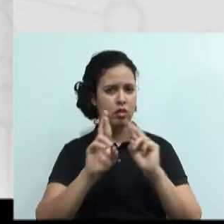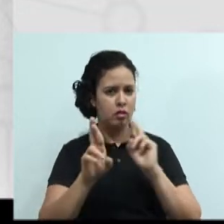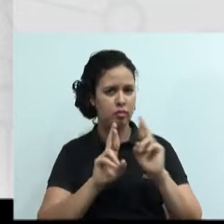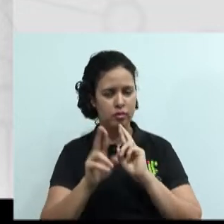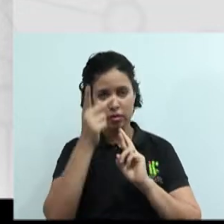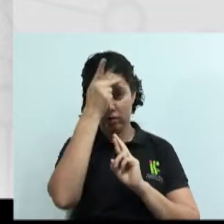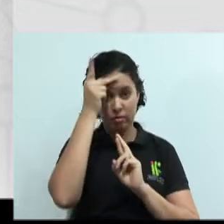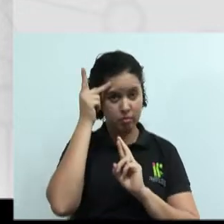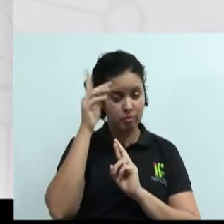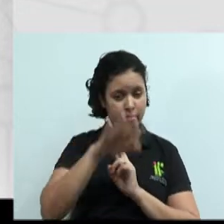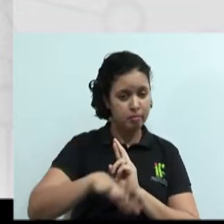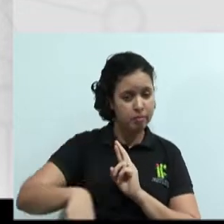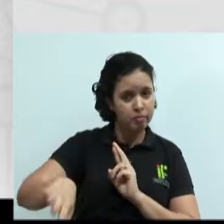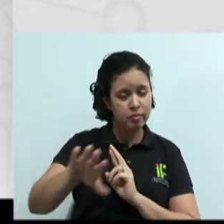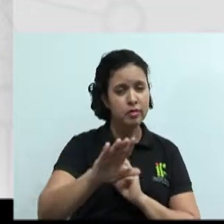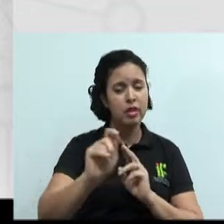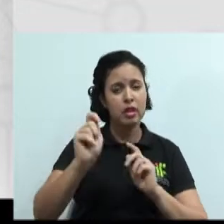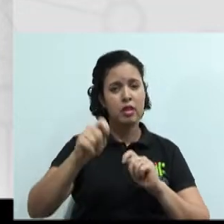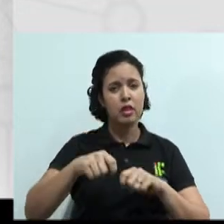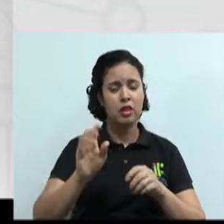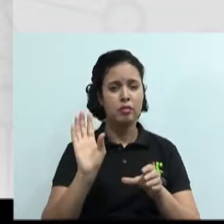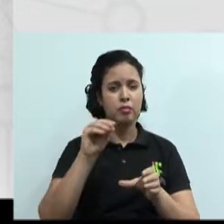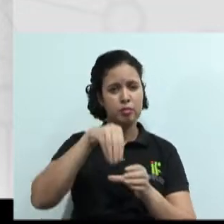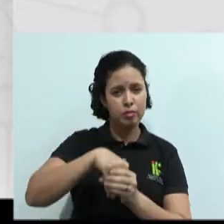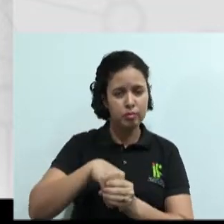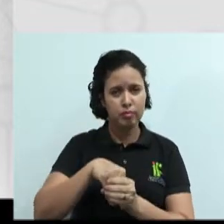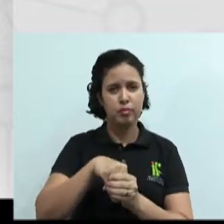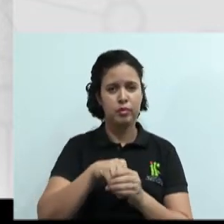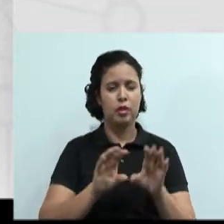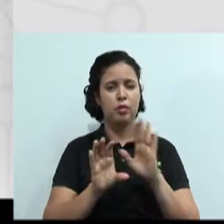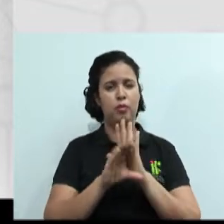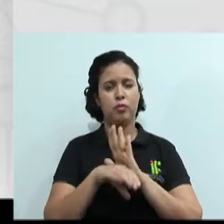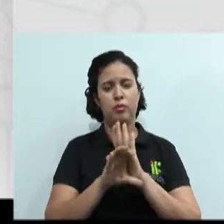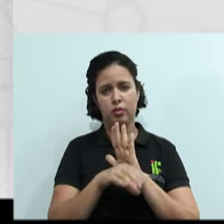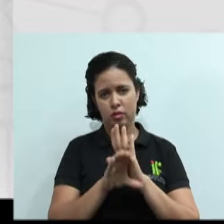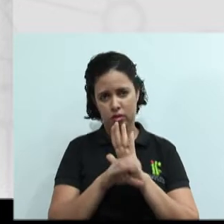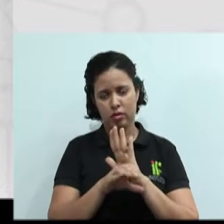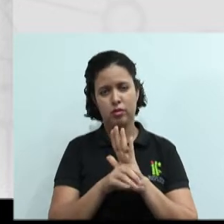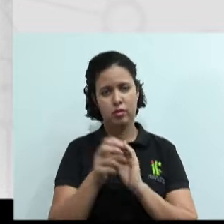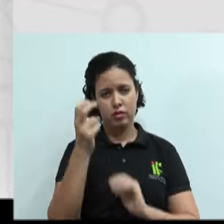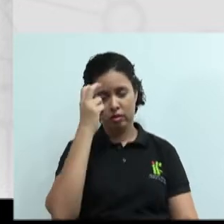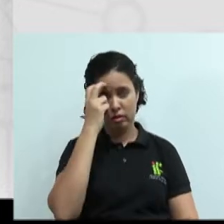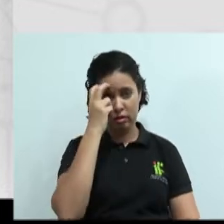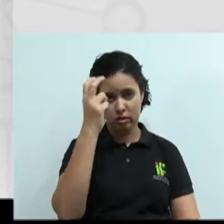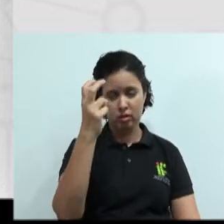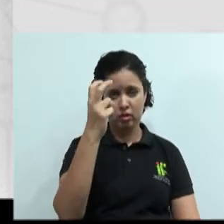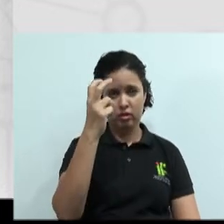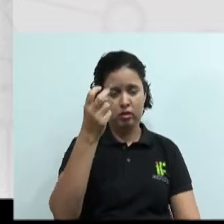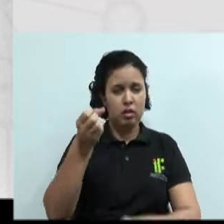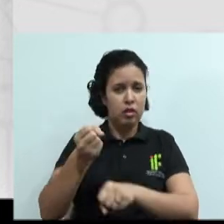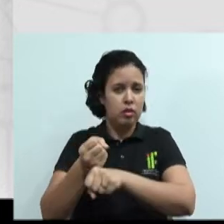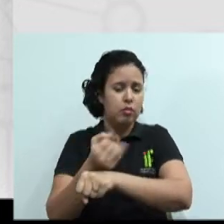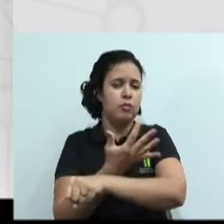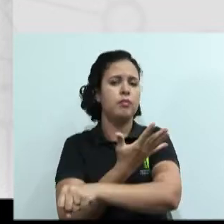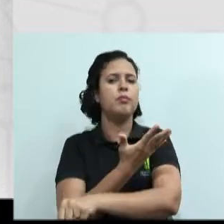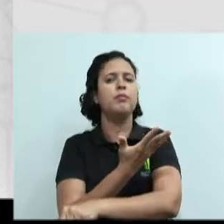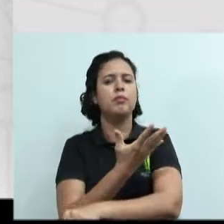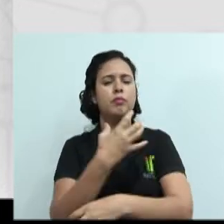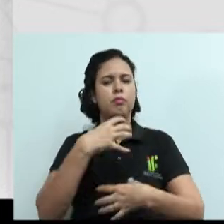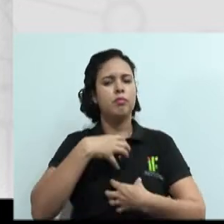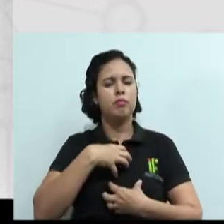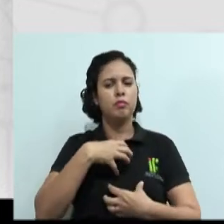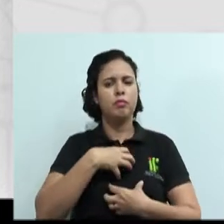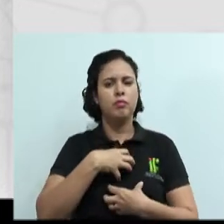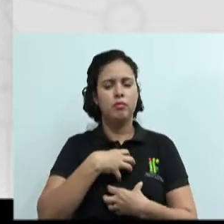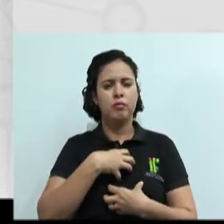isso vai resultar o quê? No conceito de inteligência emocional, que nós também trouxemos lá nas primeiras aulas para você. Lembrando